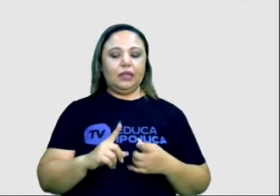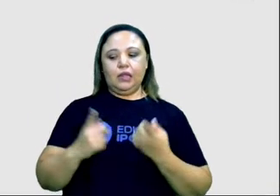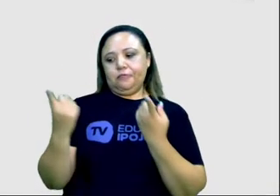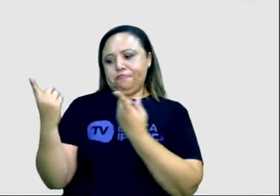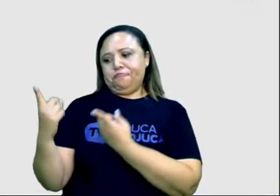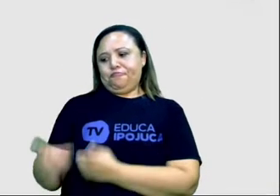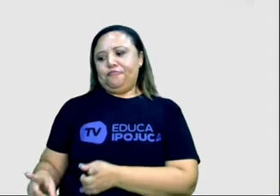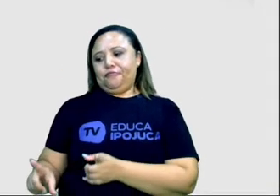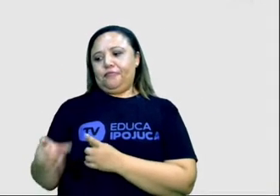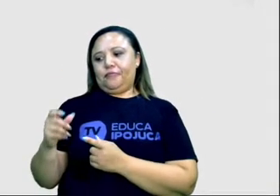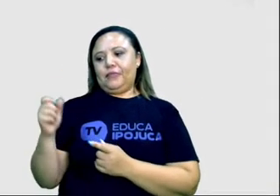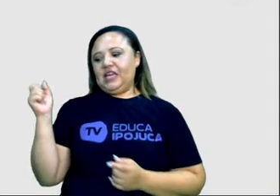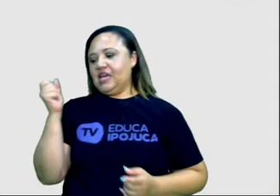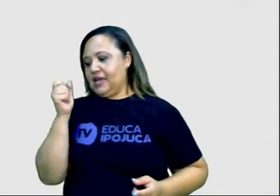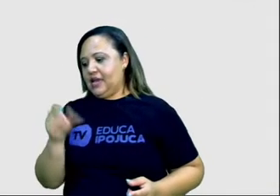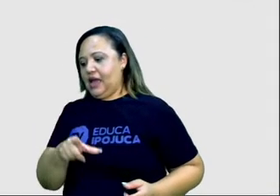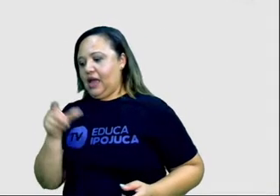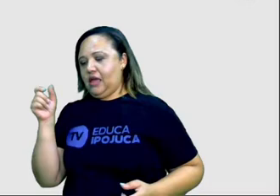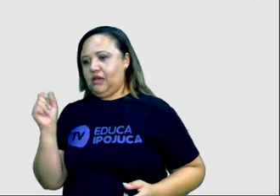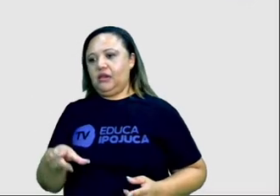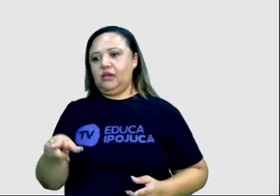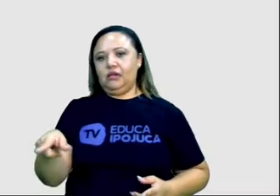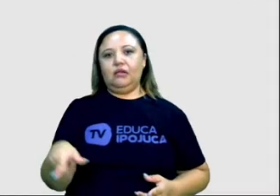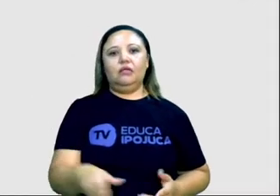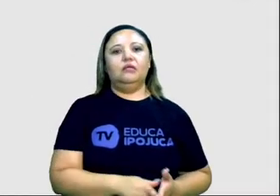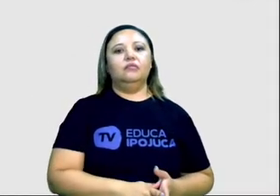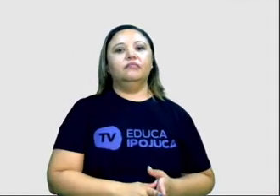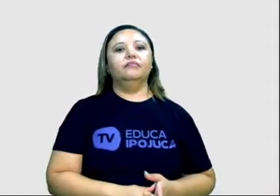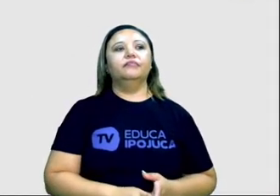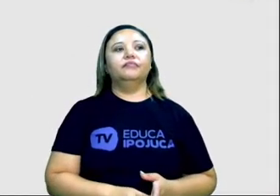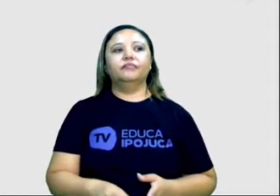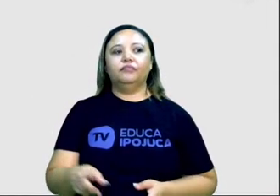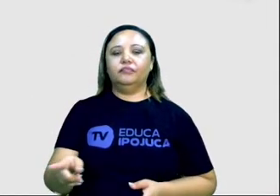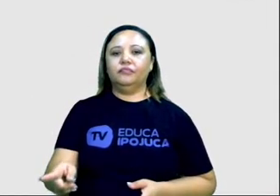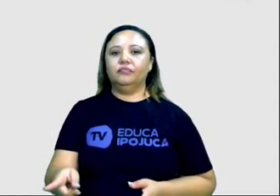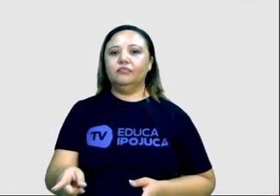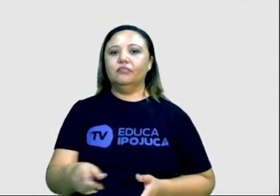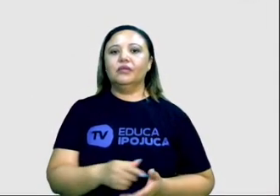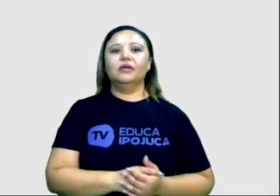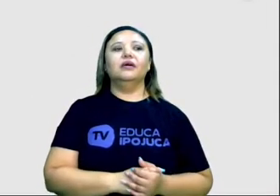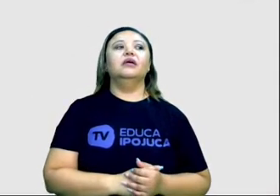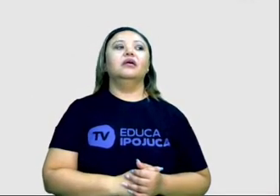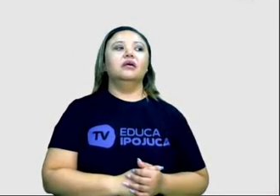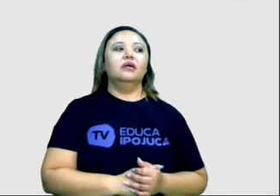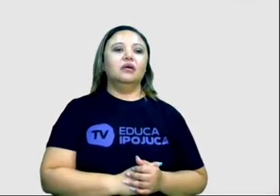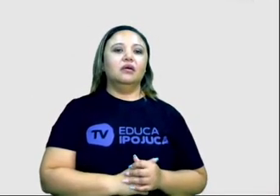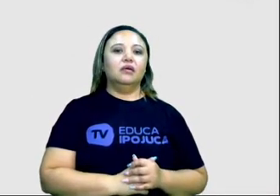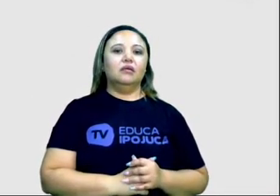a pessoa e não os argumentos que a pessoa utiliza para defender uma opinião, por exemplo.